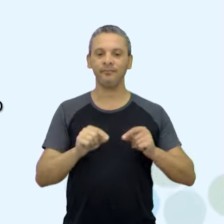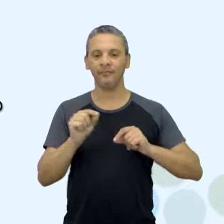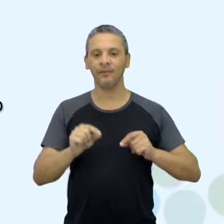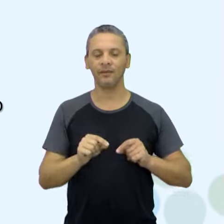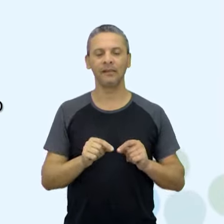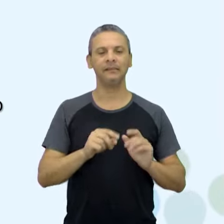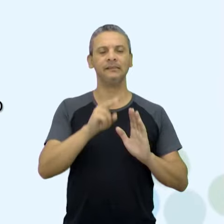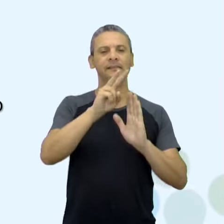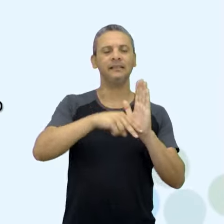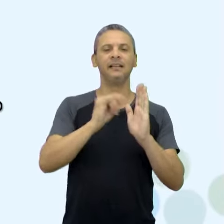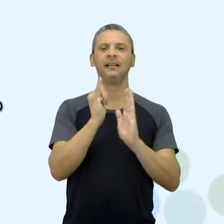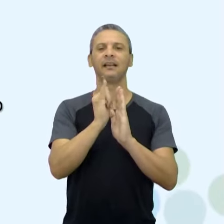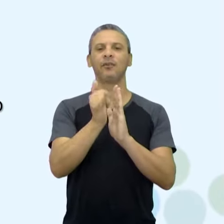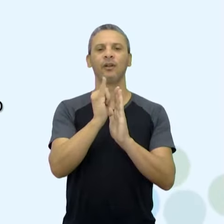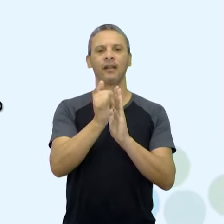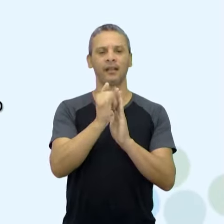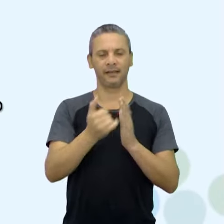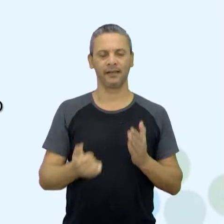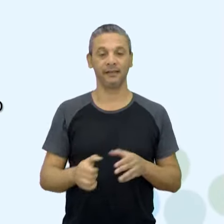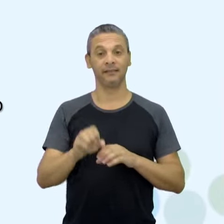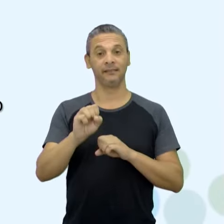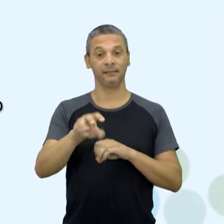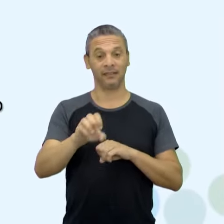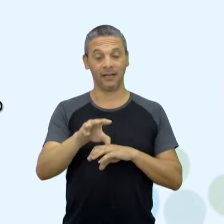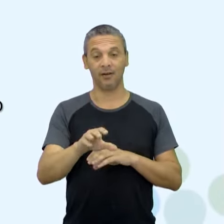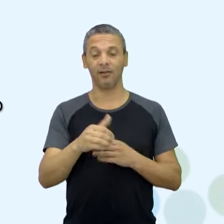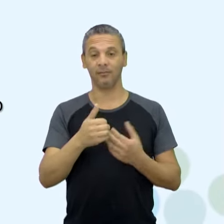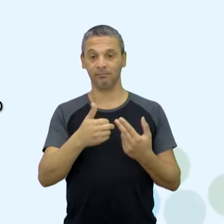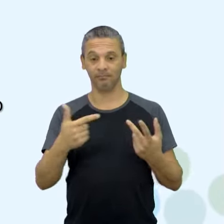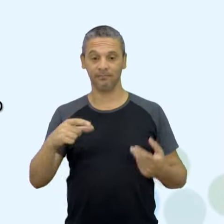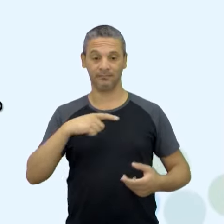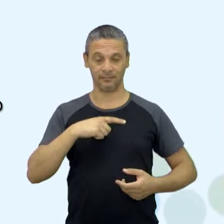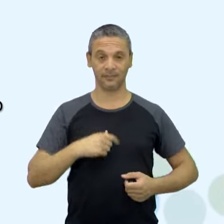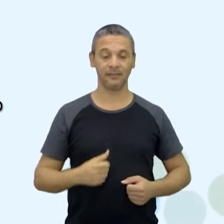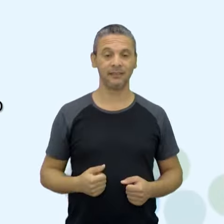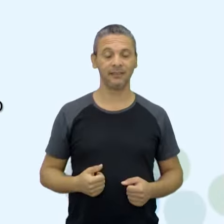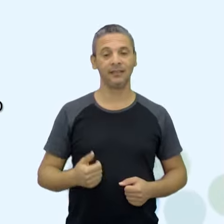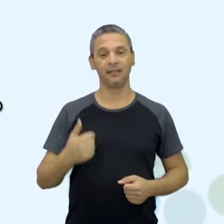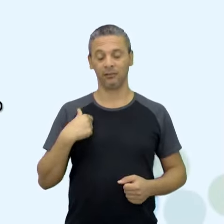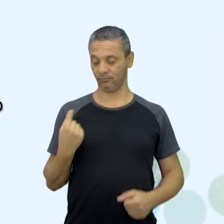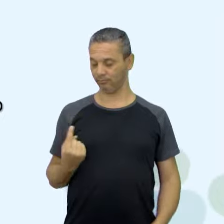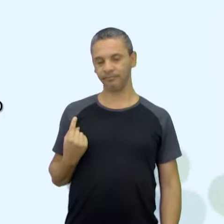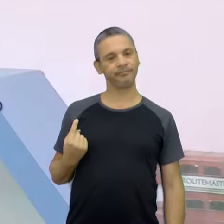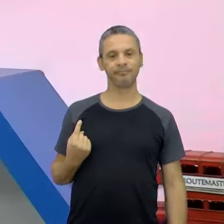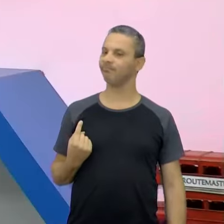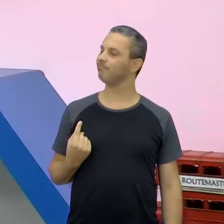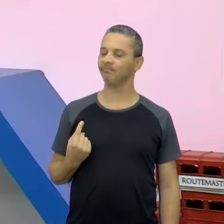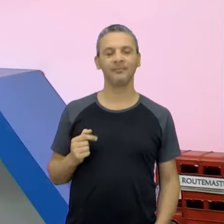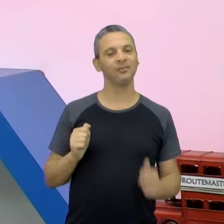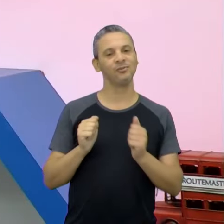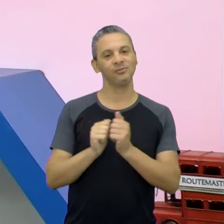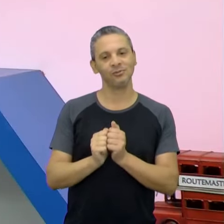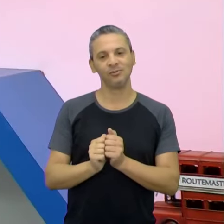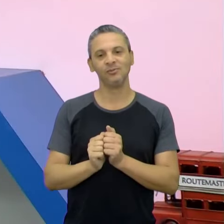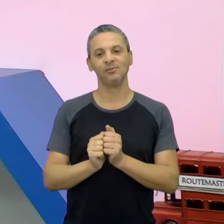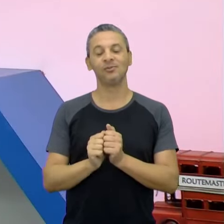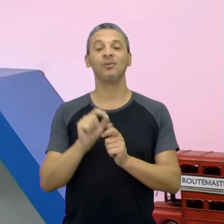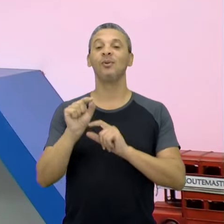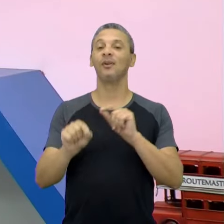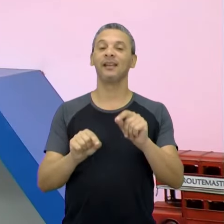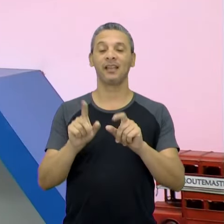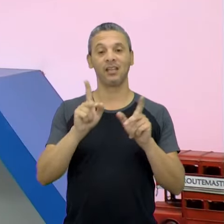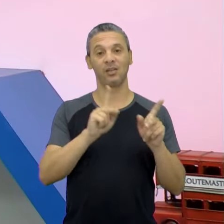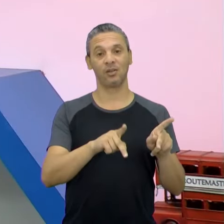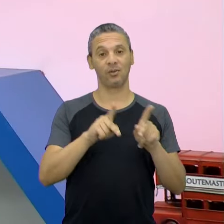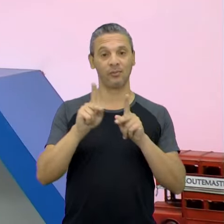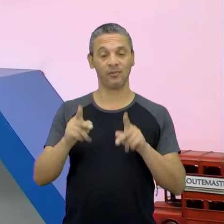crônica. gente vem aí com a aula de Sistematização 1. Eu não estou sozinha, estou acompanhada também de